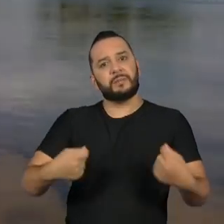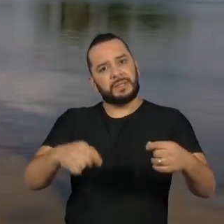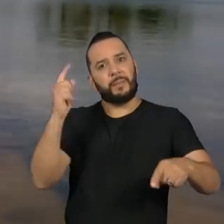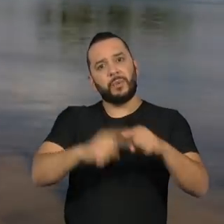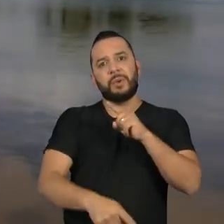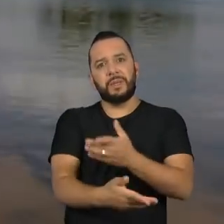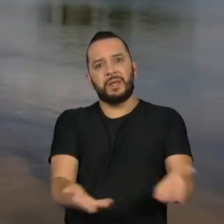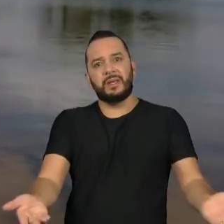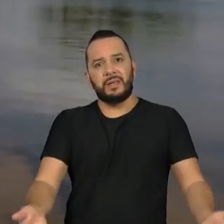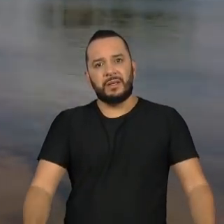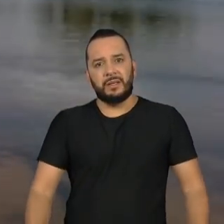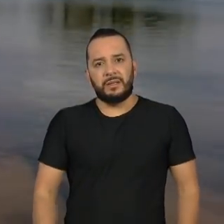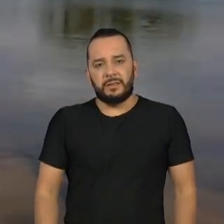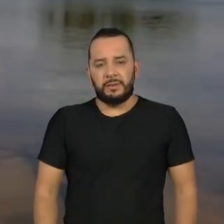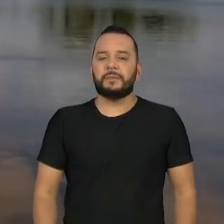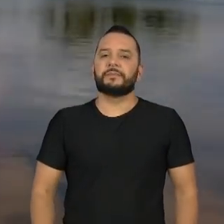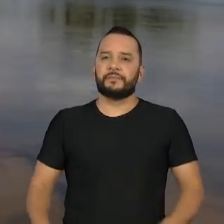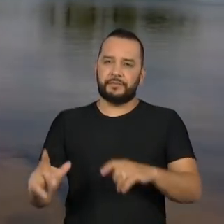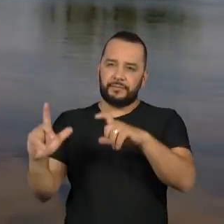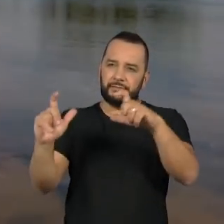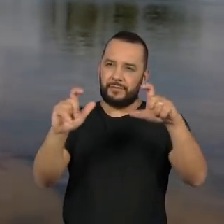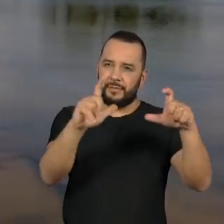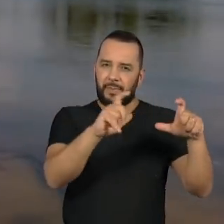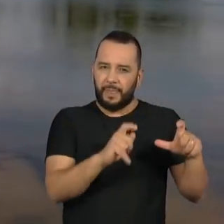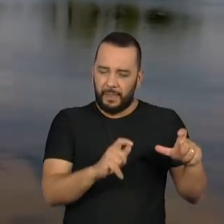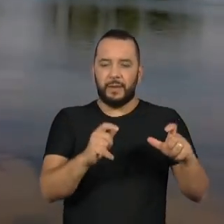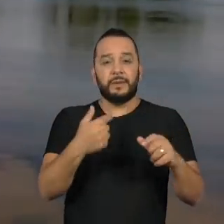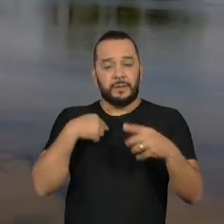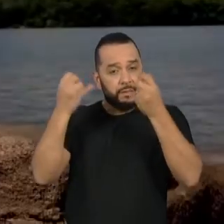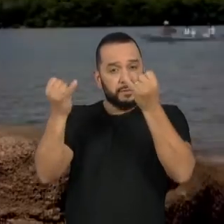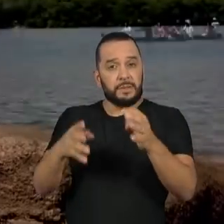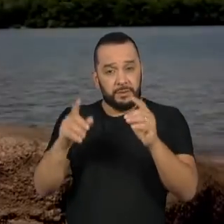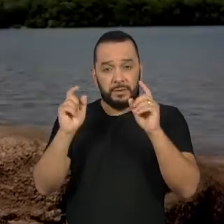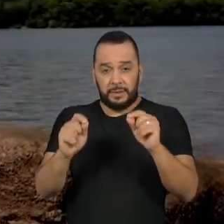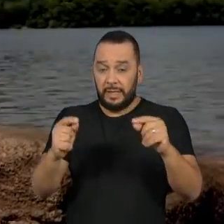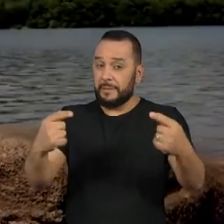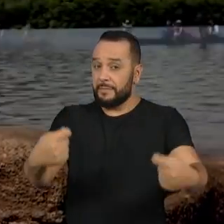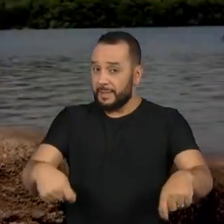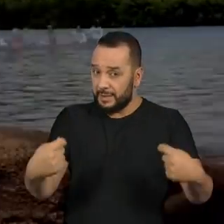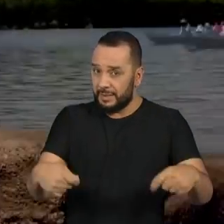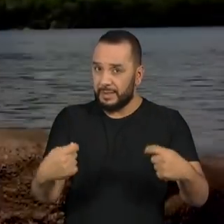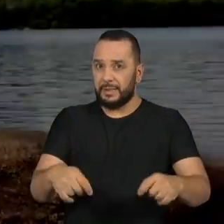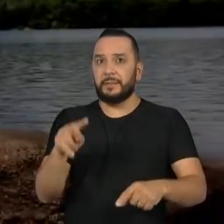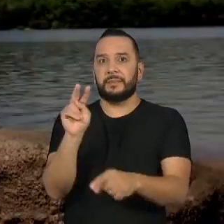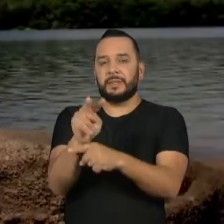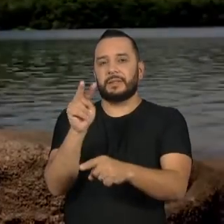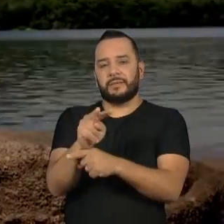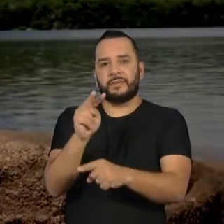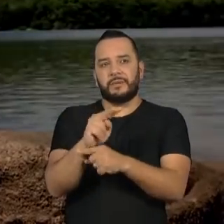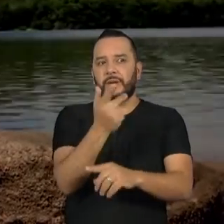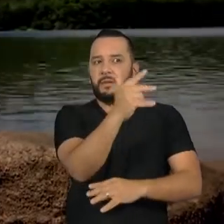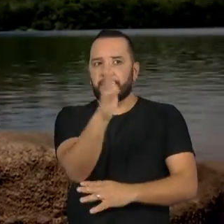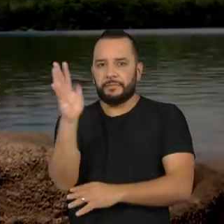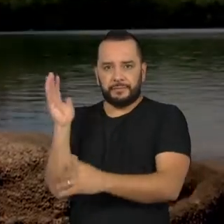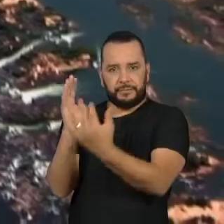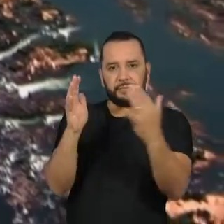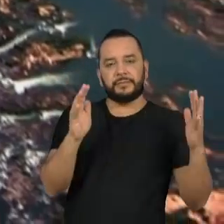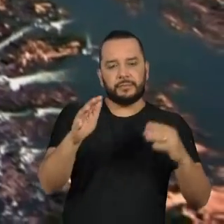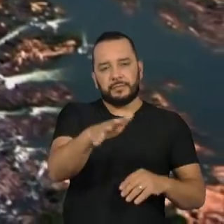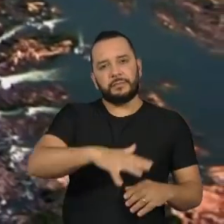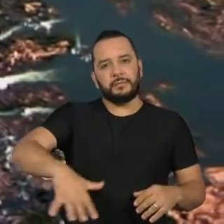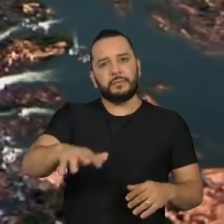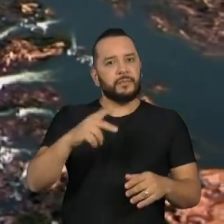O fotógrafo indigenista chama a atenção para a necessidade de preservar o meio ambiente na terra